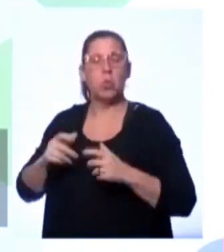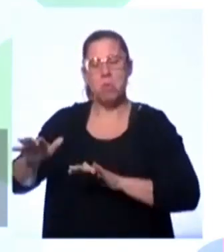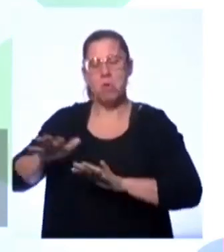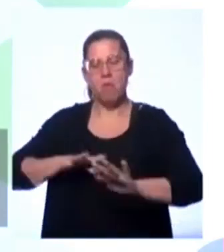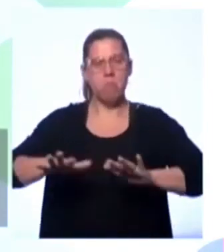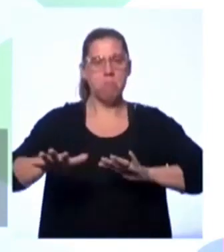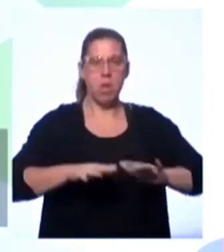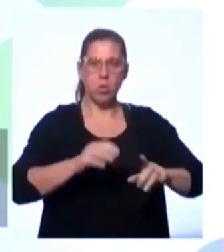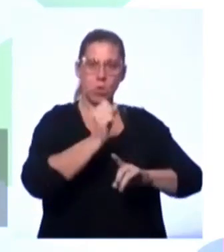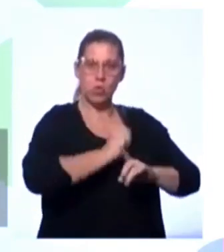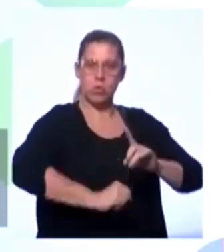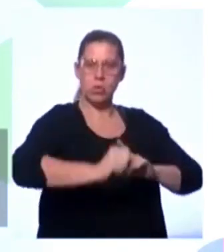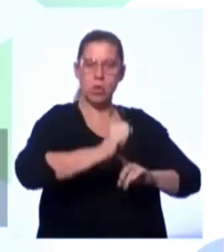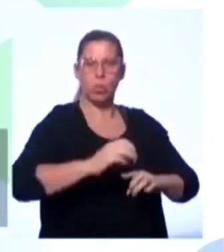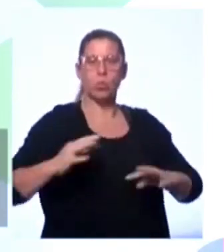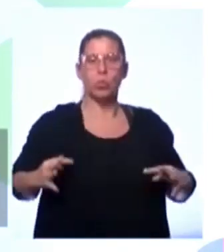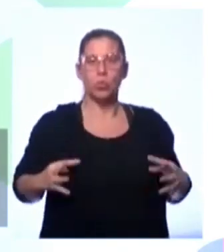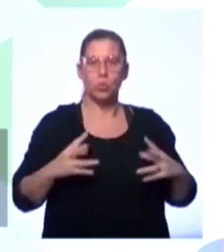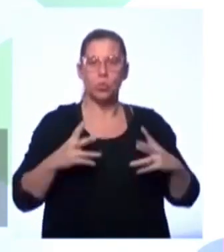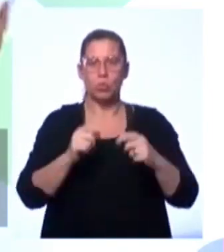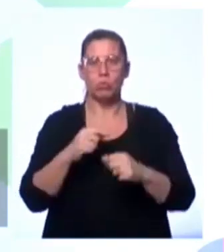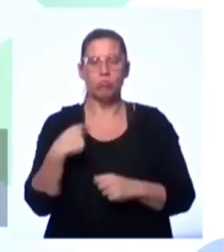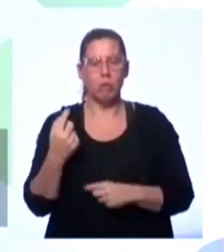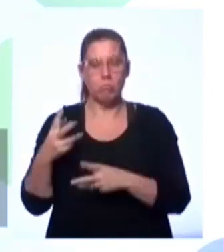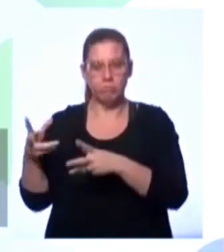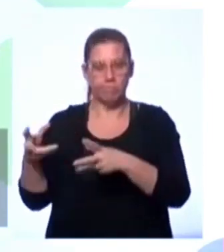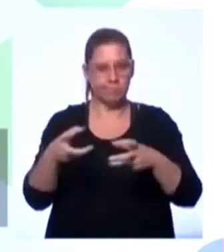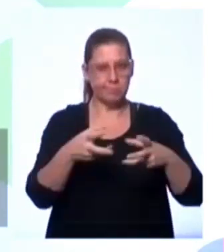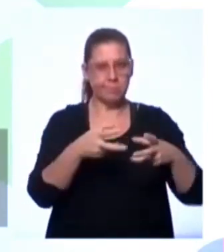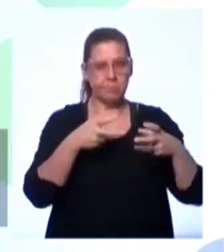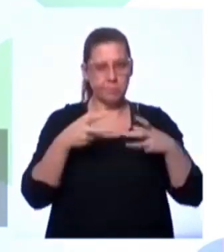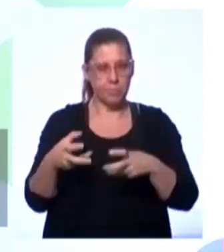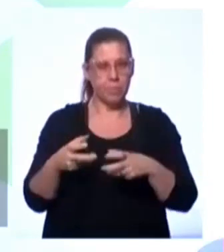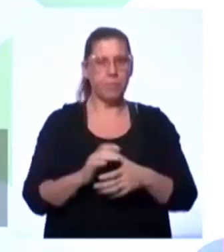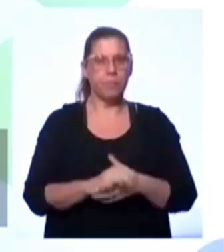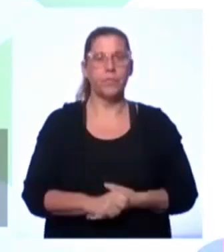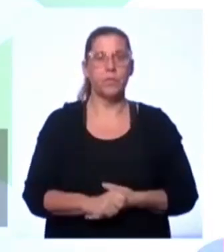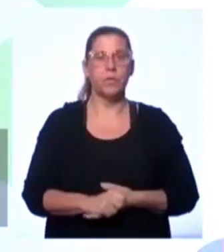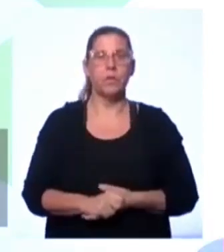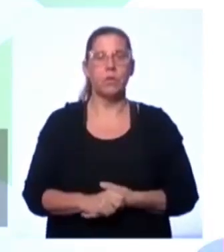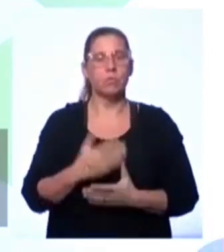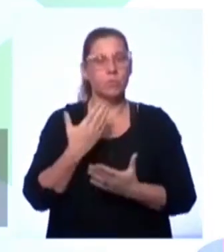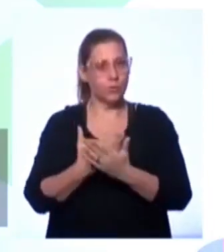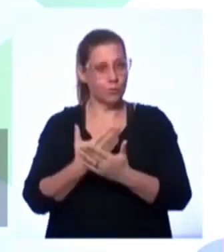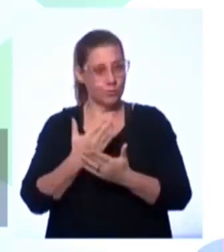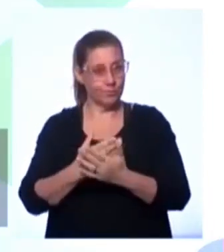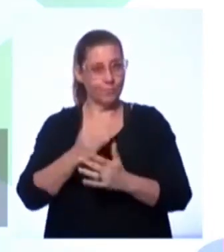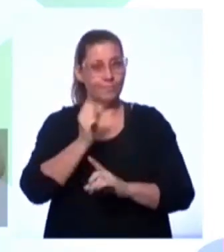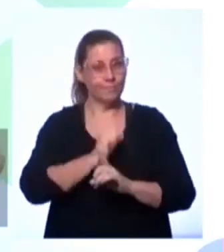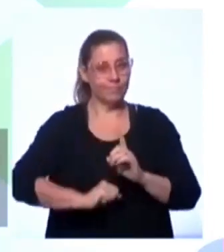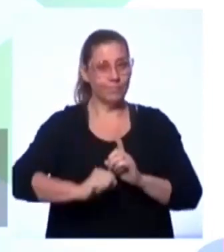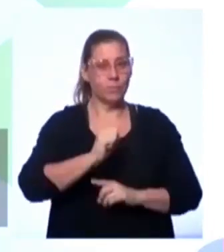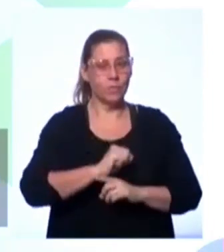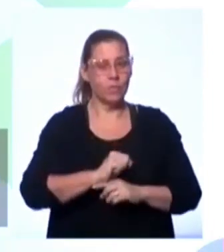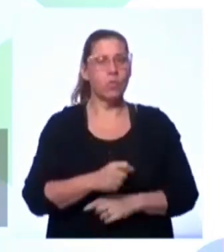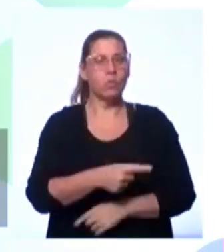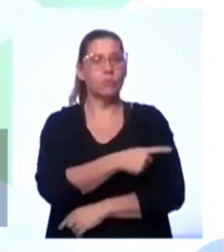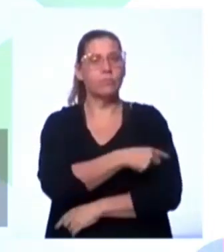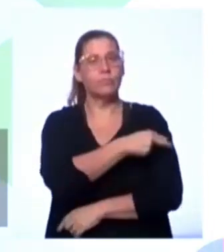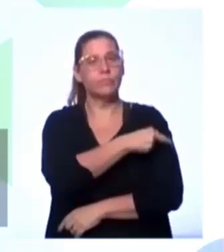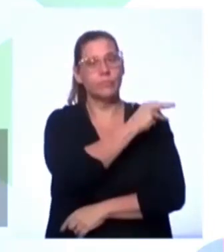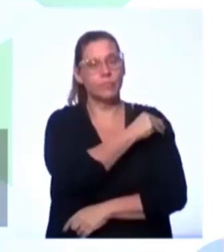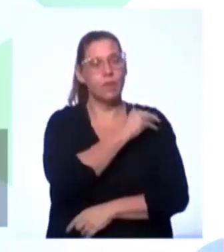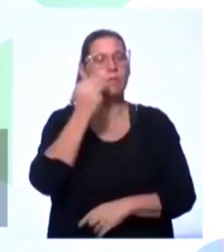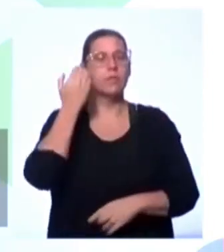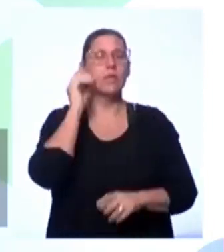sociais, entre outras coisas que a gente vai ver ao longo de todo o nosso estudo de sociologia no ensino médio, é justamente